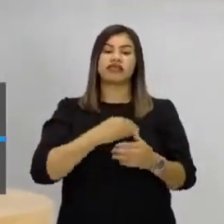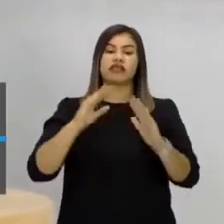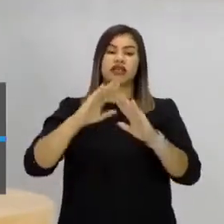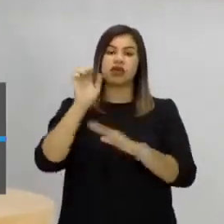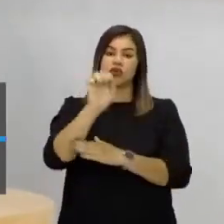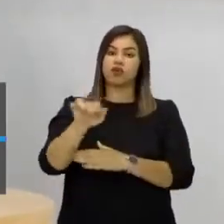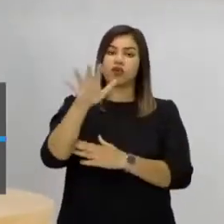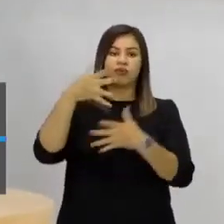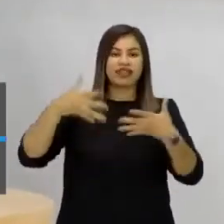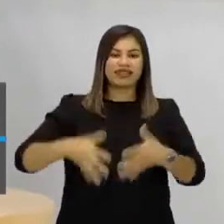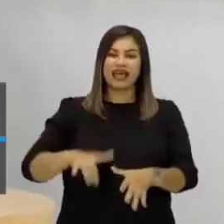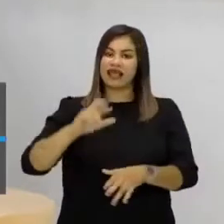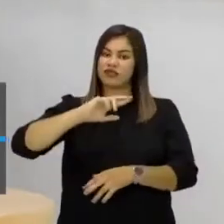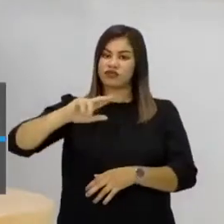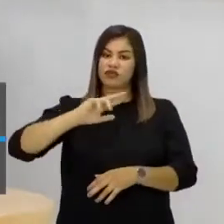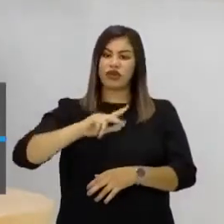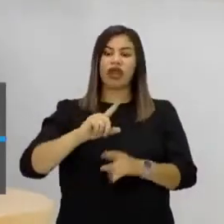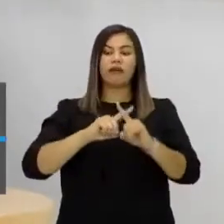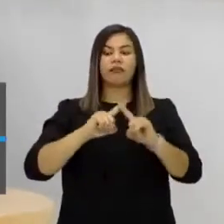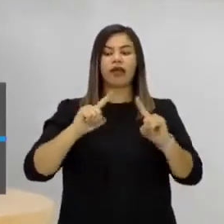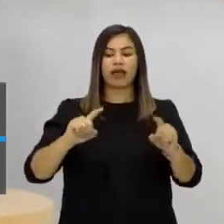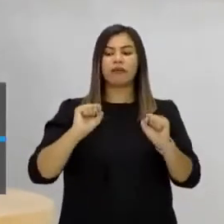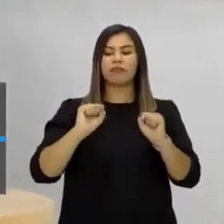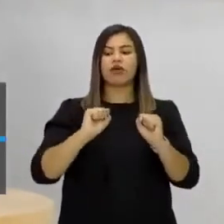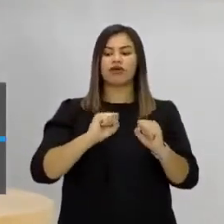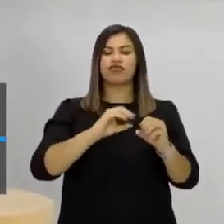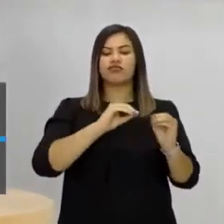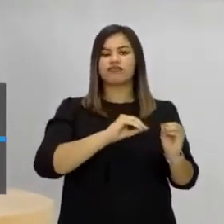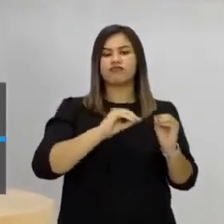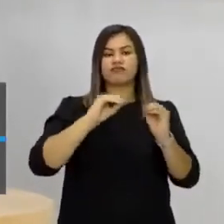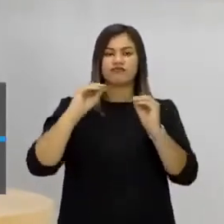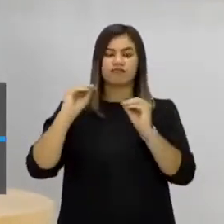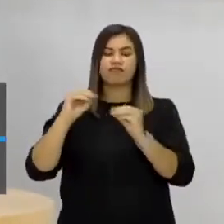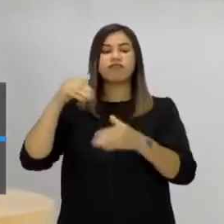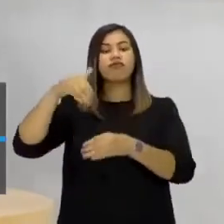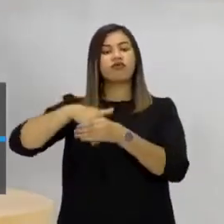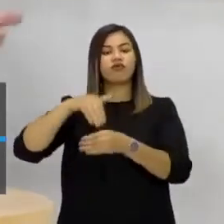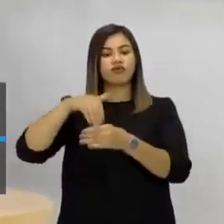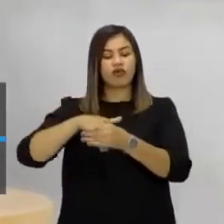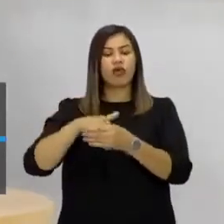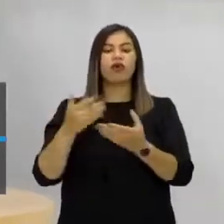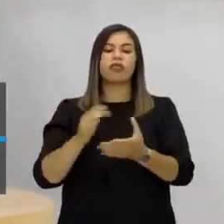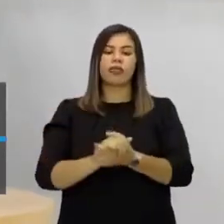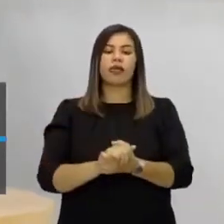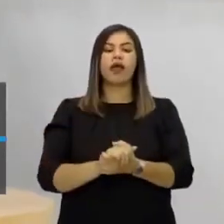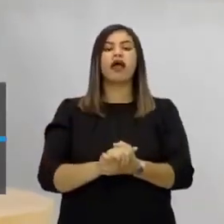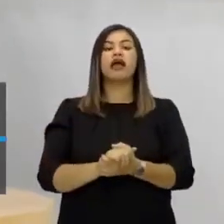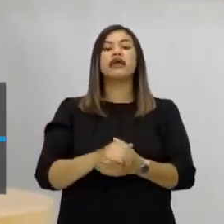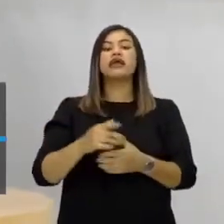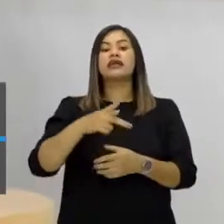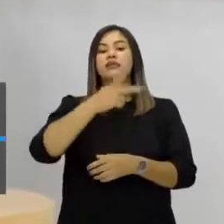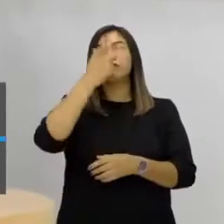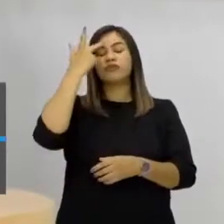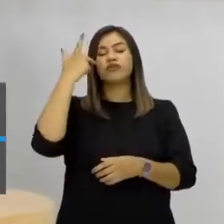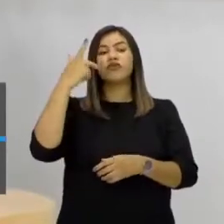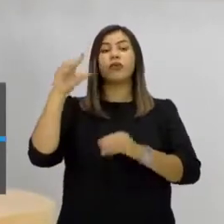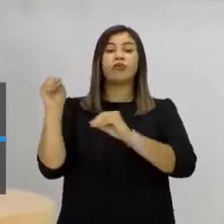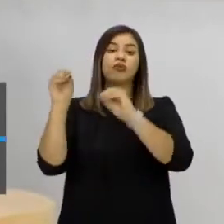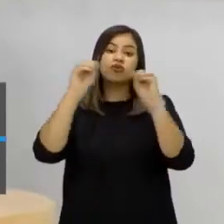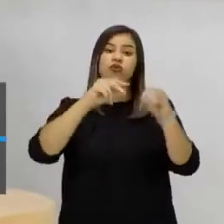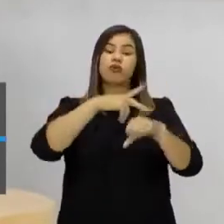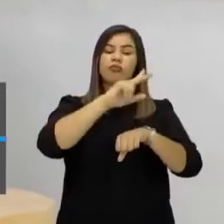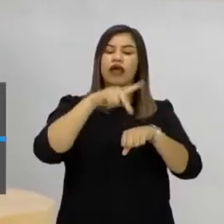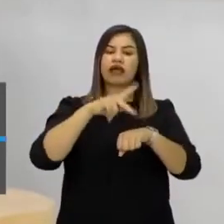parte, são membros da União Europeia, então a população vota neles e quem é de fora e também é